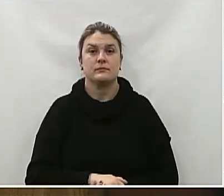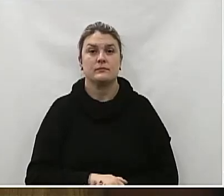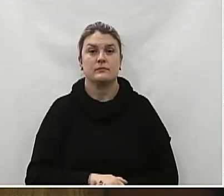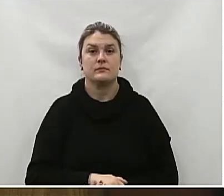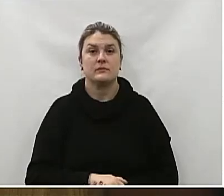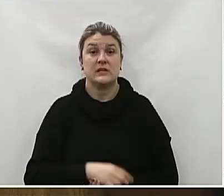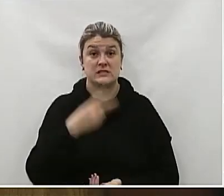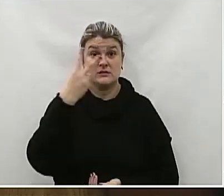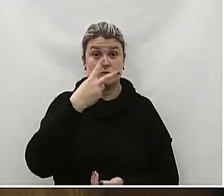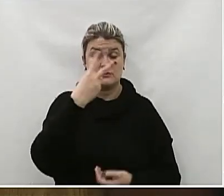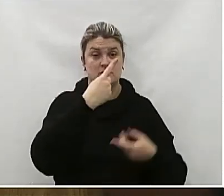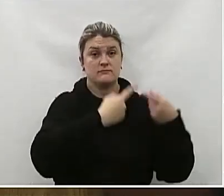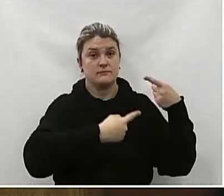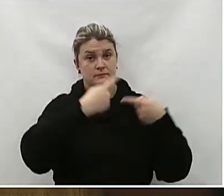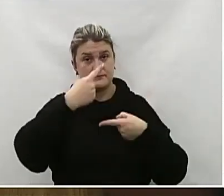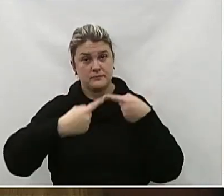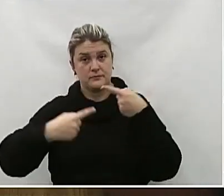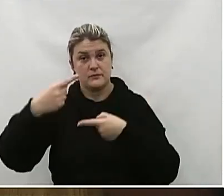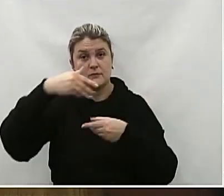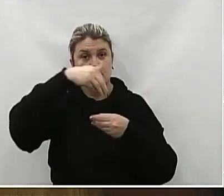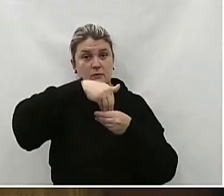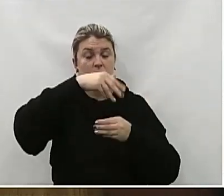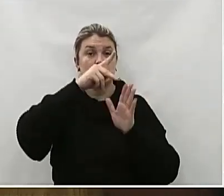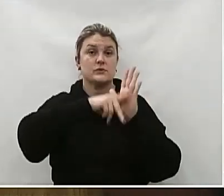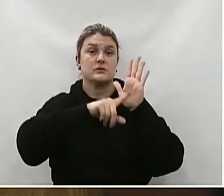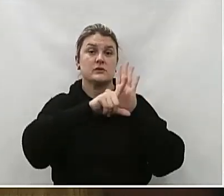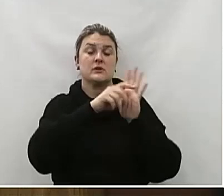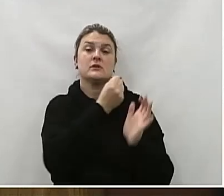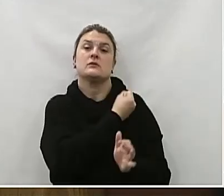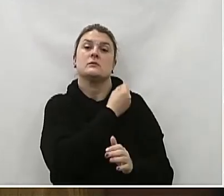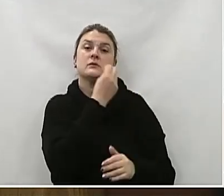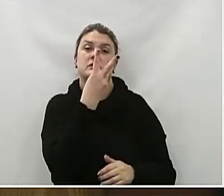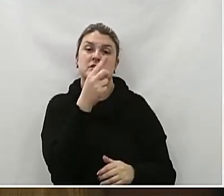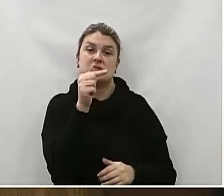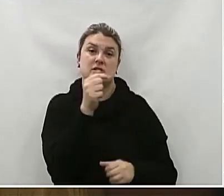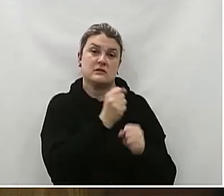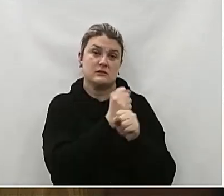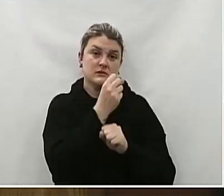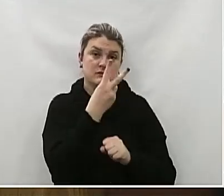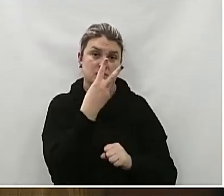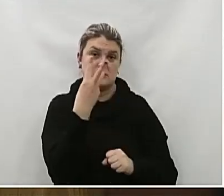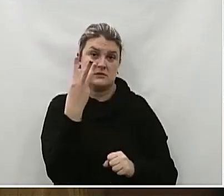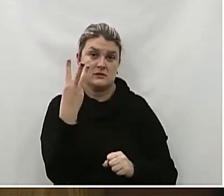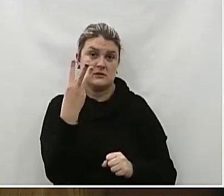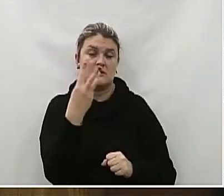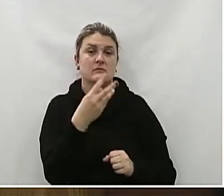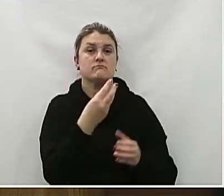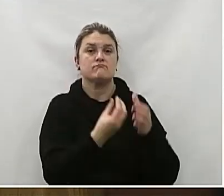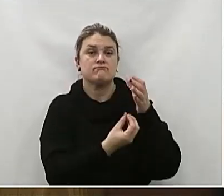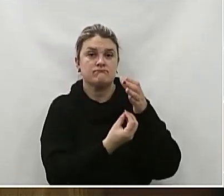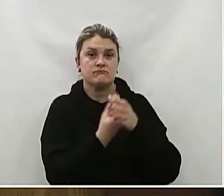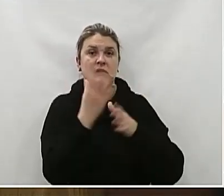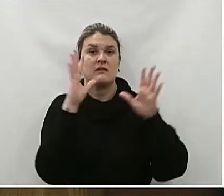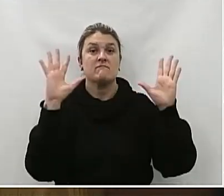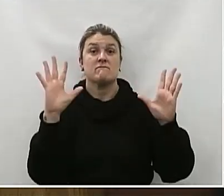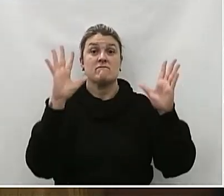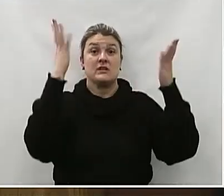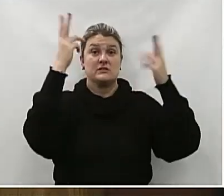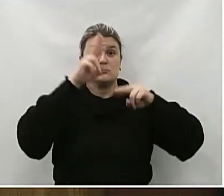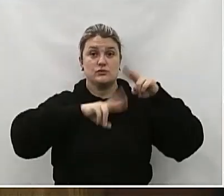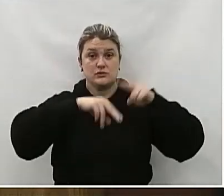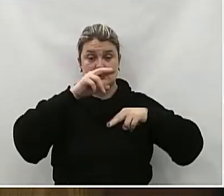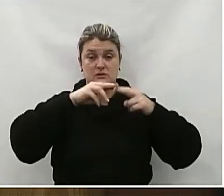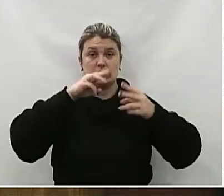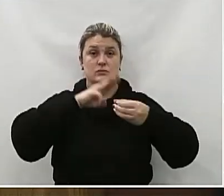Em segunda discussão Em segunda discussão Em projeto de lei ordinária Número 27 de 2023 Que torna As festas juninas Do